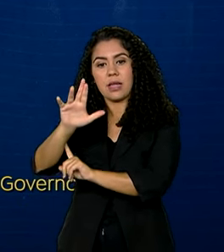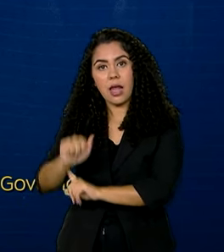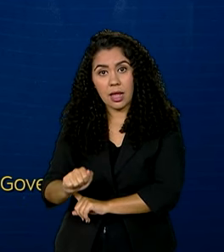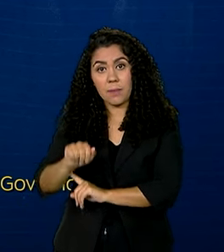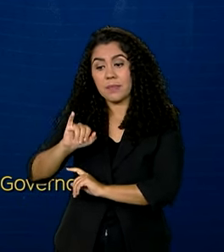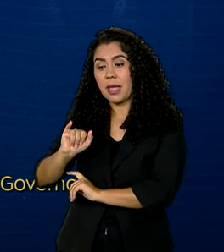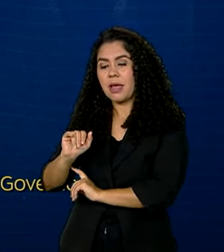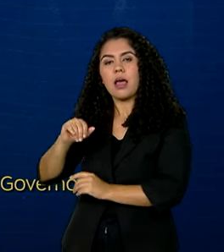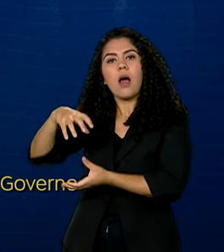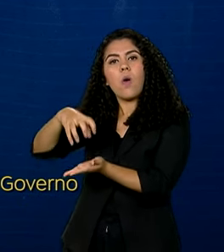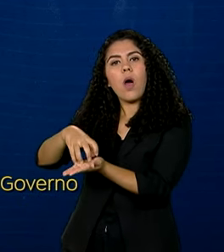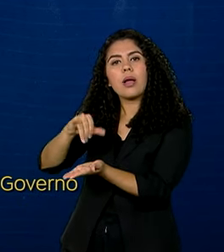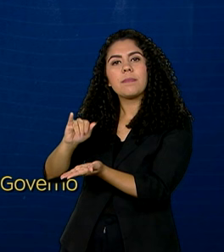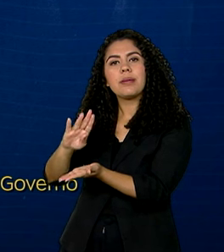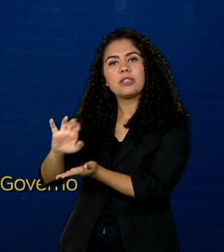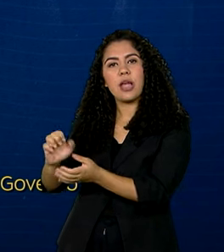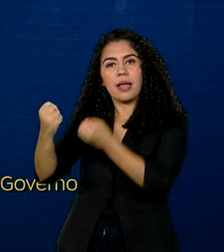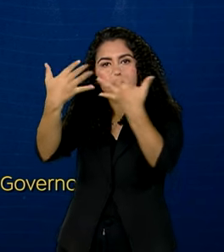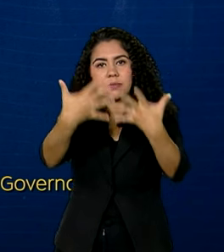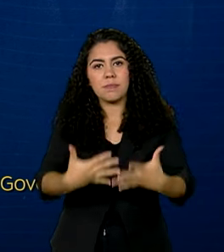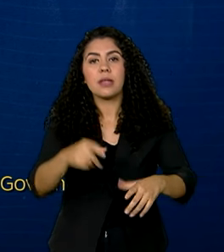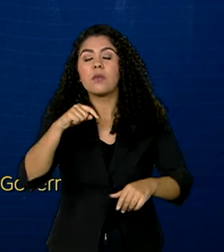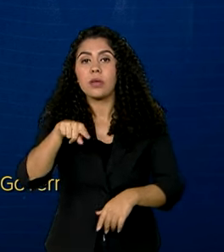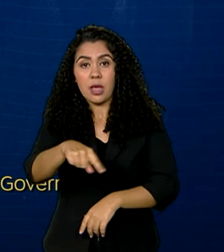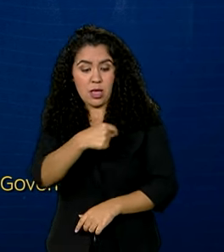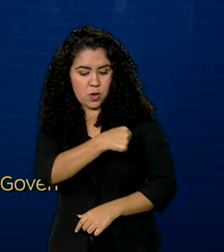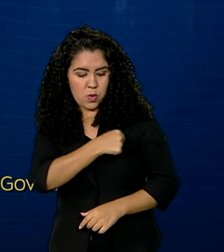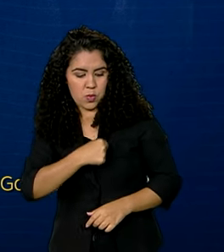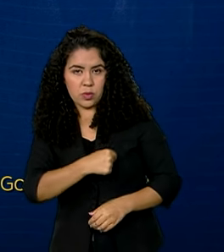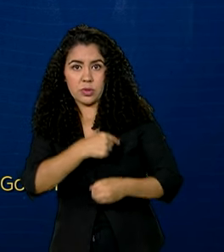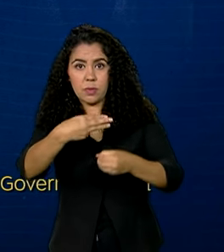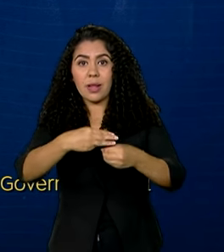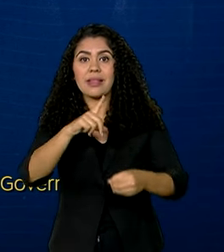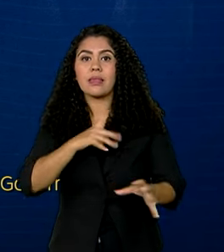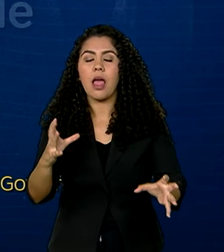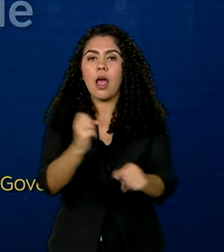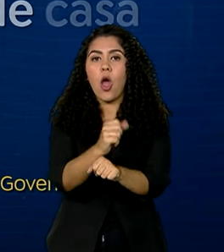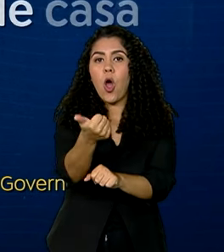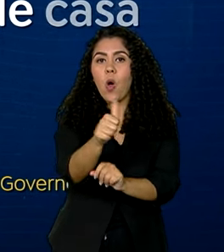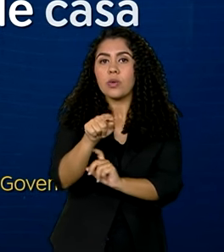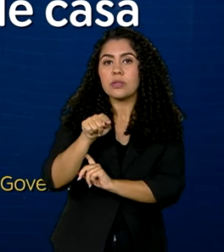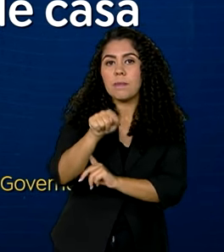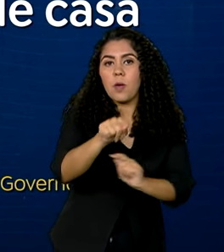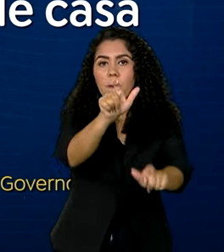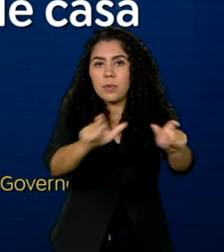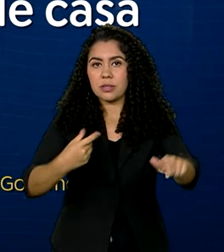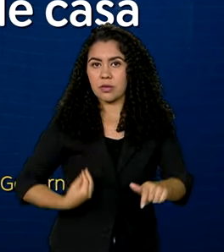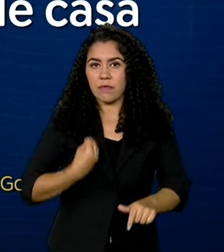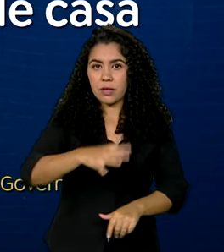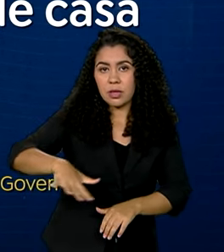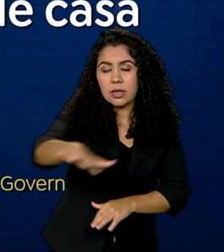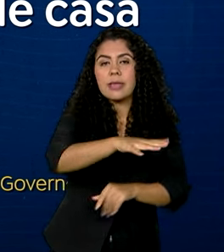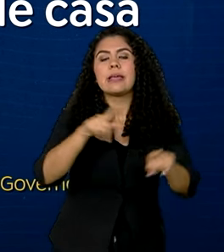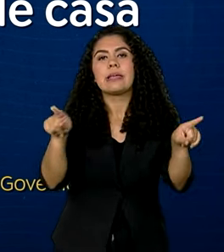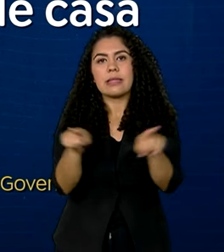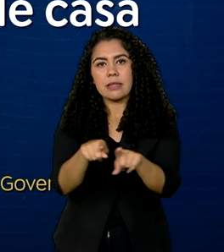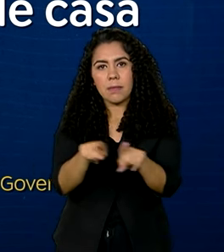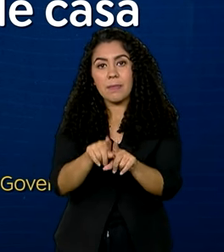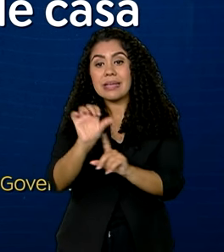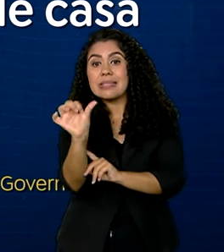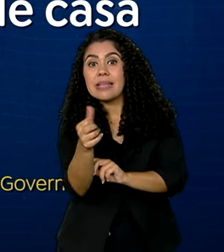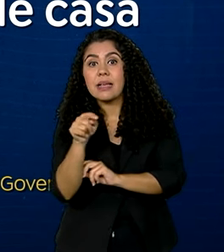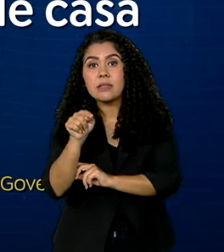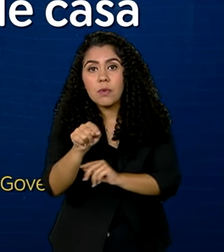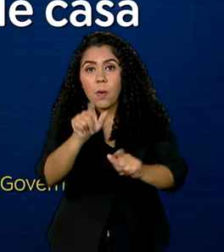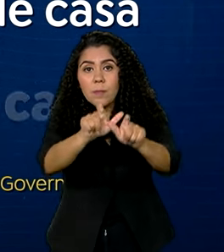Cruzeiro do Sul tem pouco mais de 11 mil habitantes. E mais da metade, cerca de 6 mil pessoas, estão fora